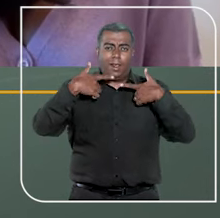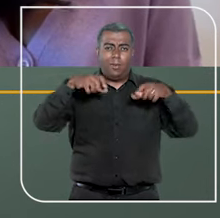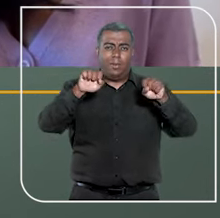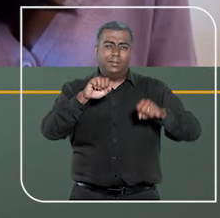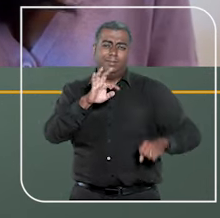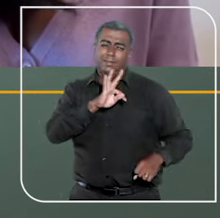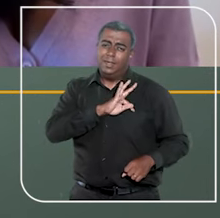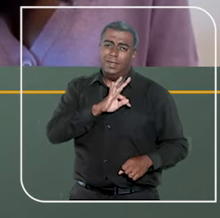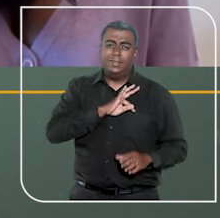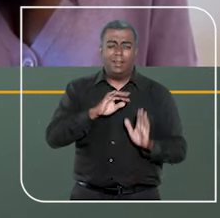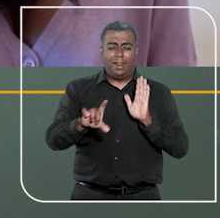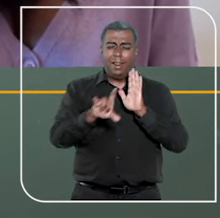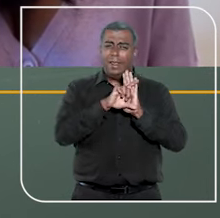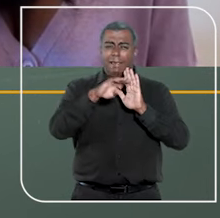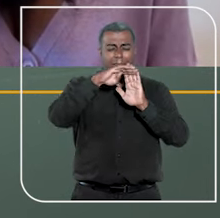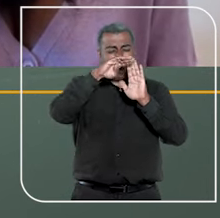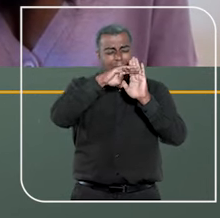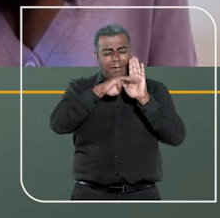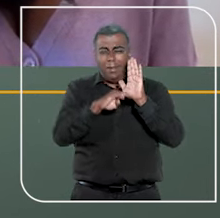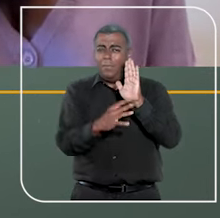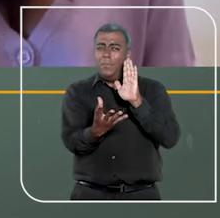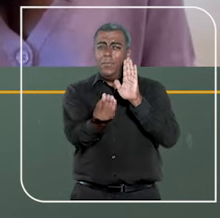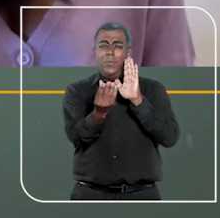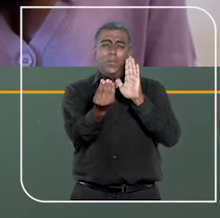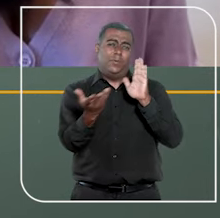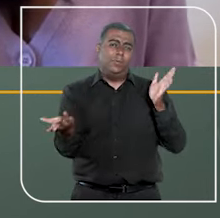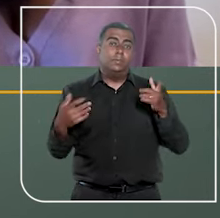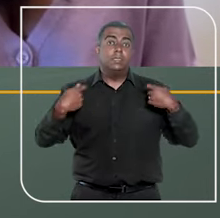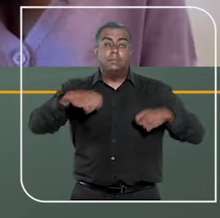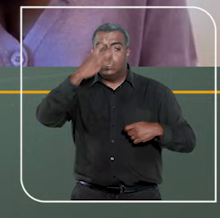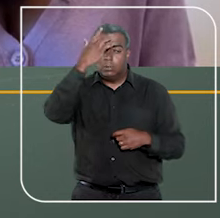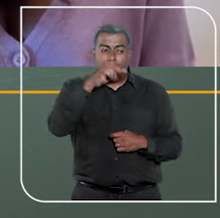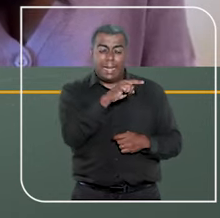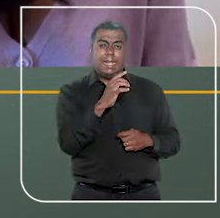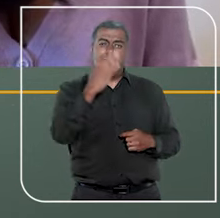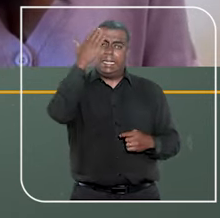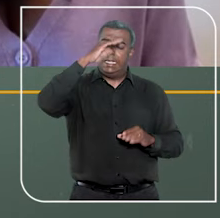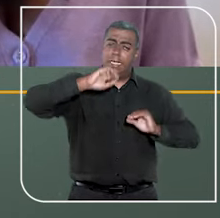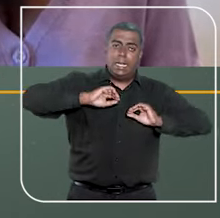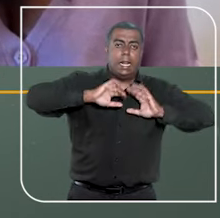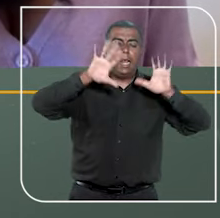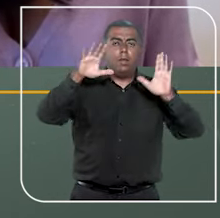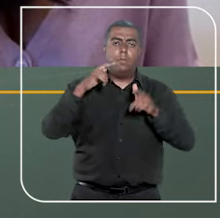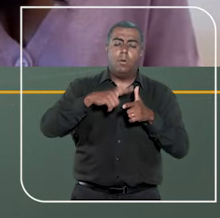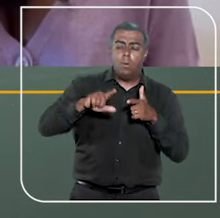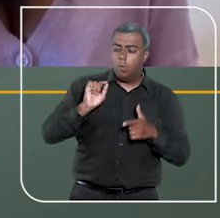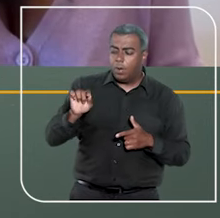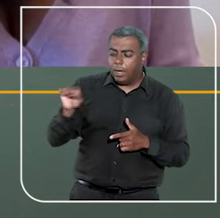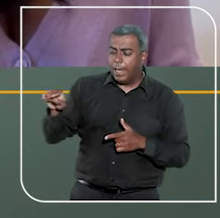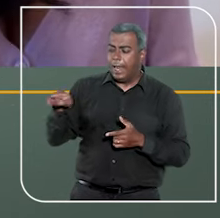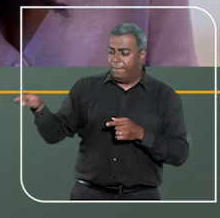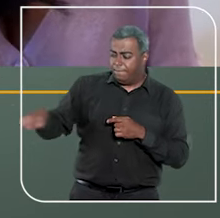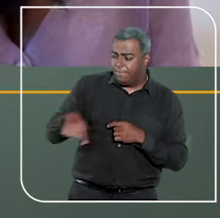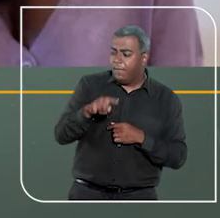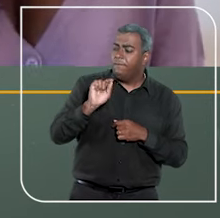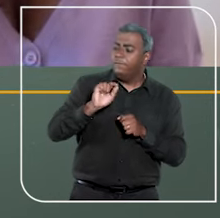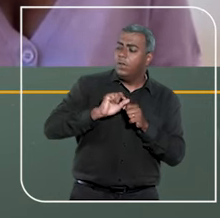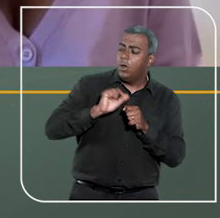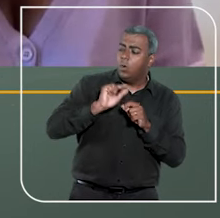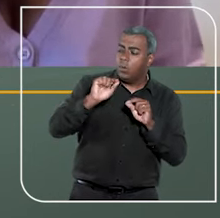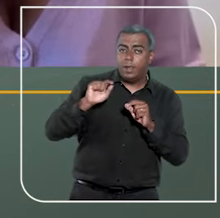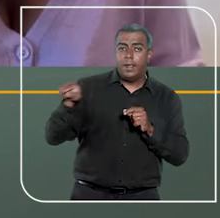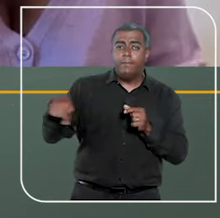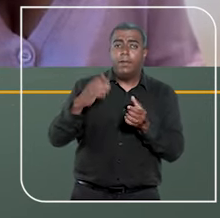Brasil são muitas, são muitos códigos que nós temos. Precisamos de alguém que entenda o problema da pessoa que está indo para a